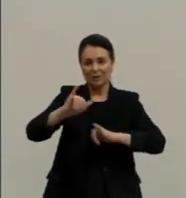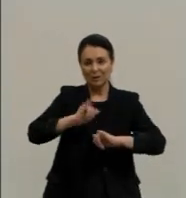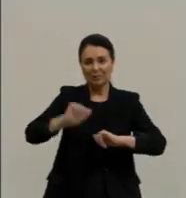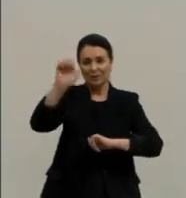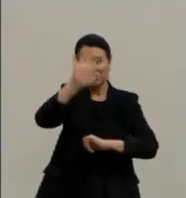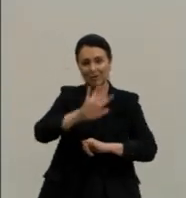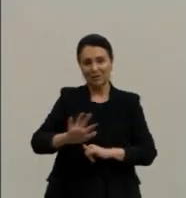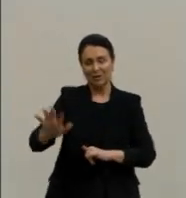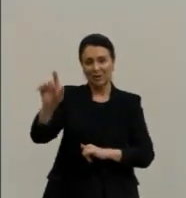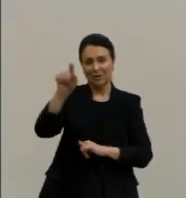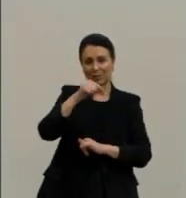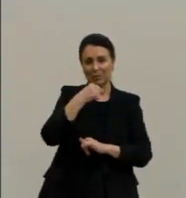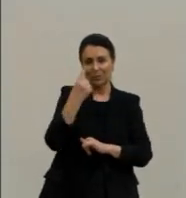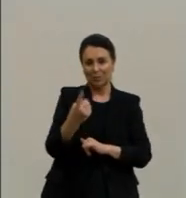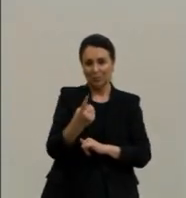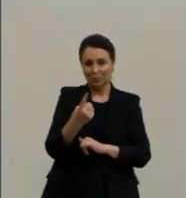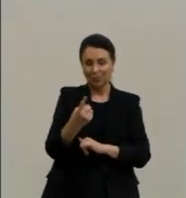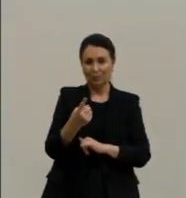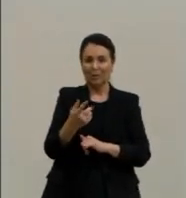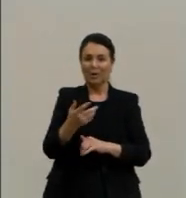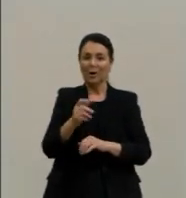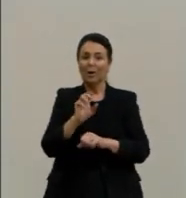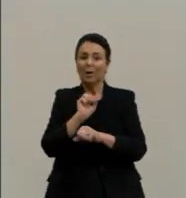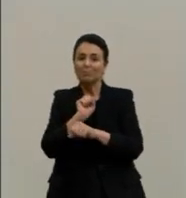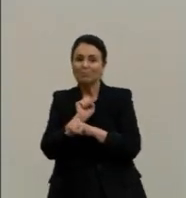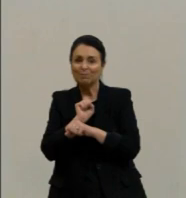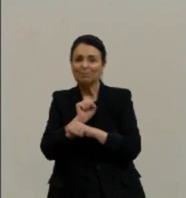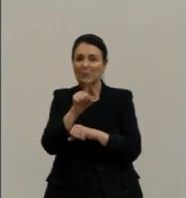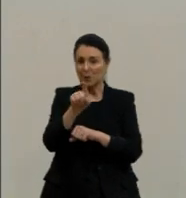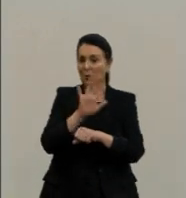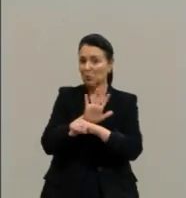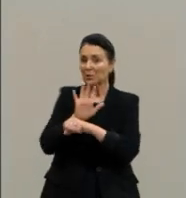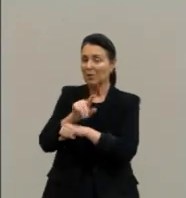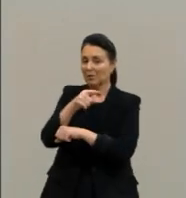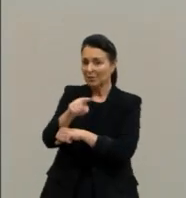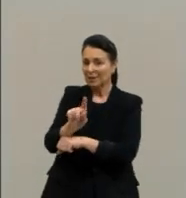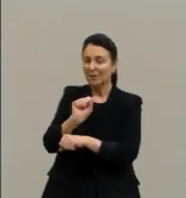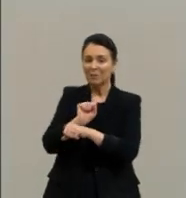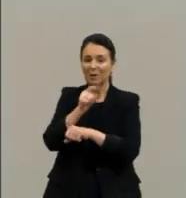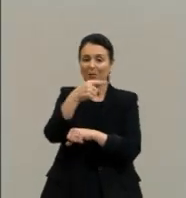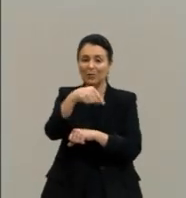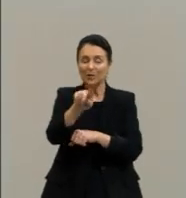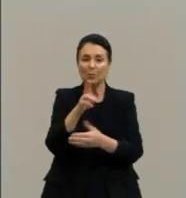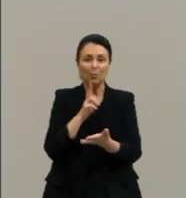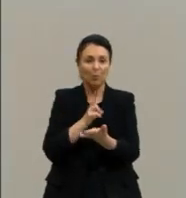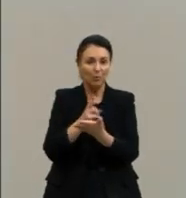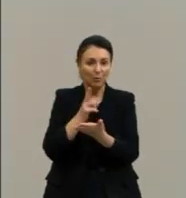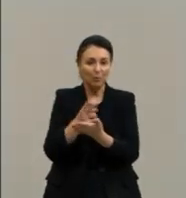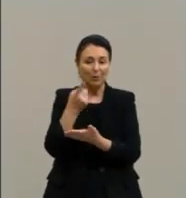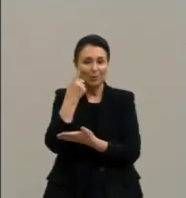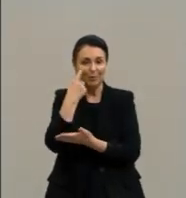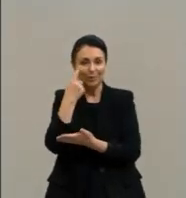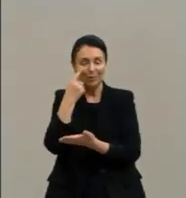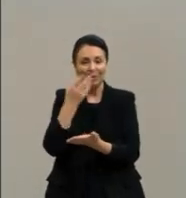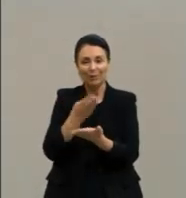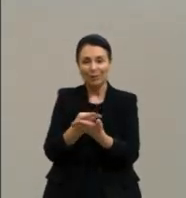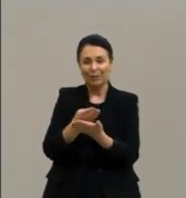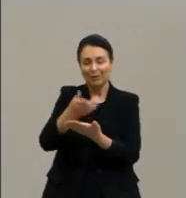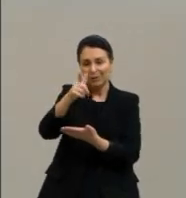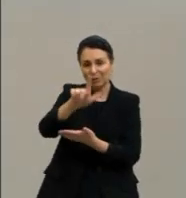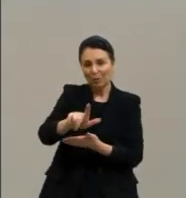geral 1. Eu espero que de alguma forma eu tenha auxiliado vocês e espero também que vocês continuem nos assistindo e